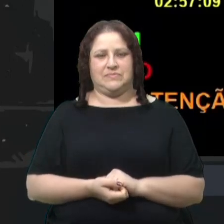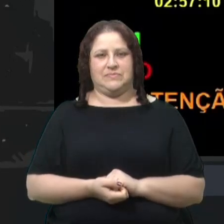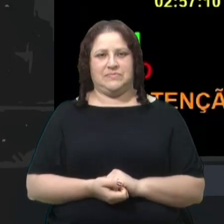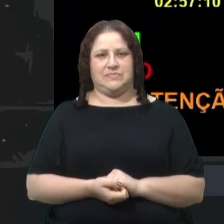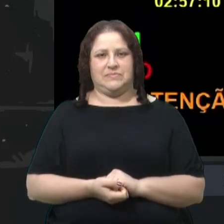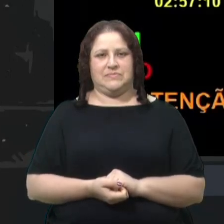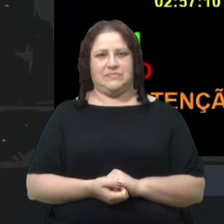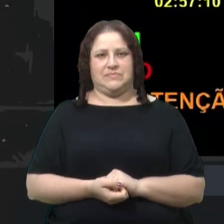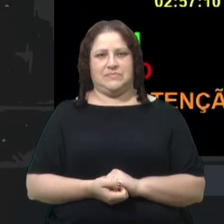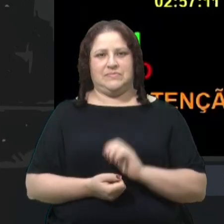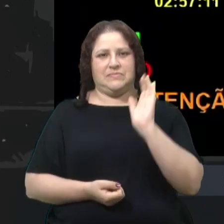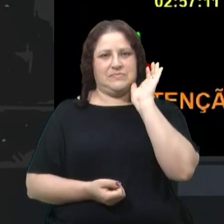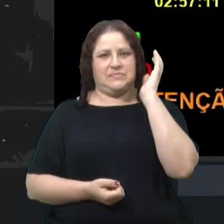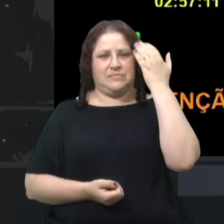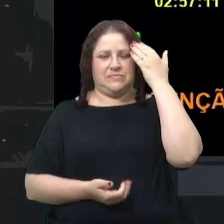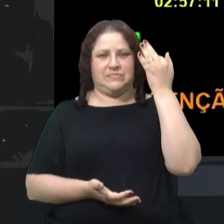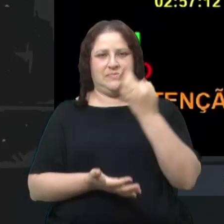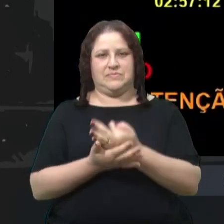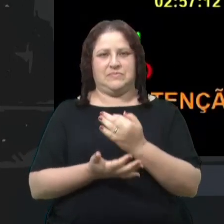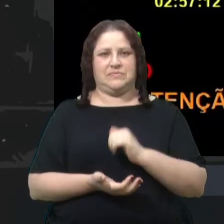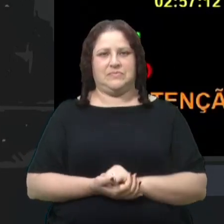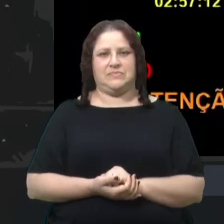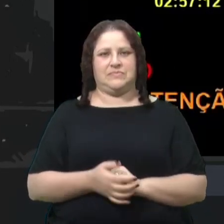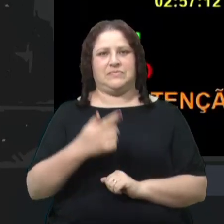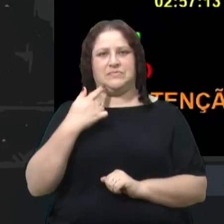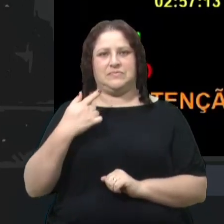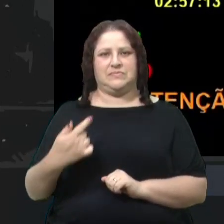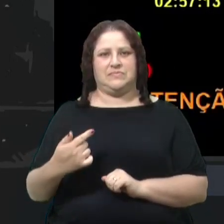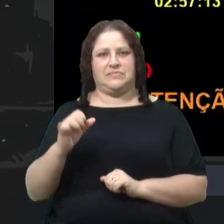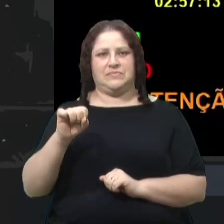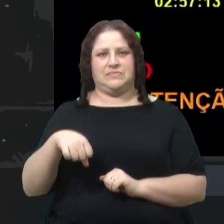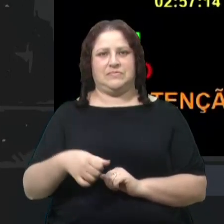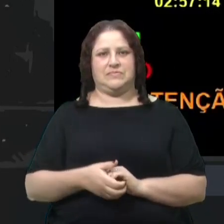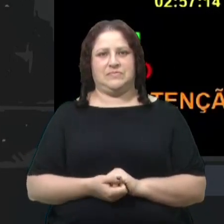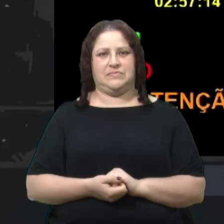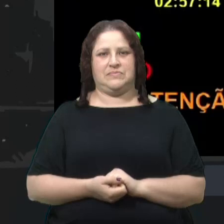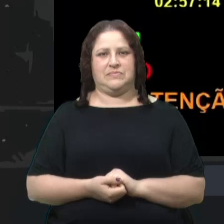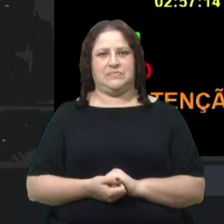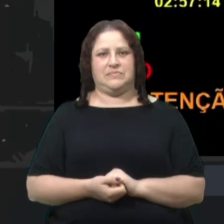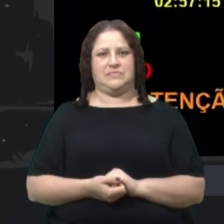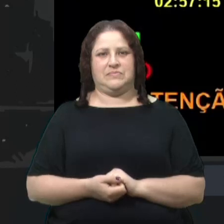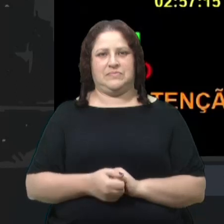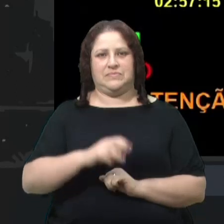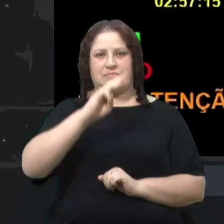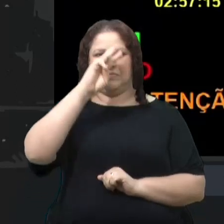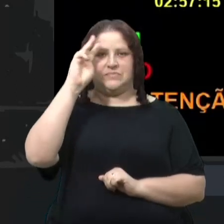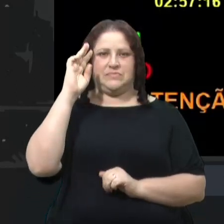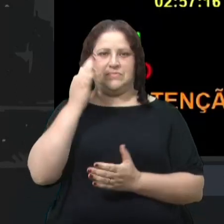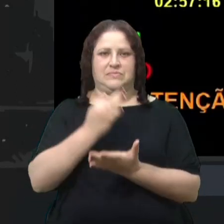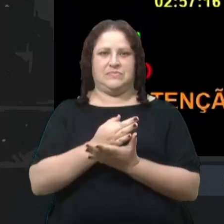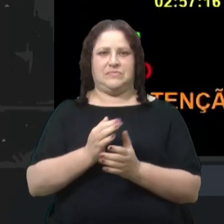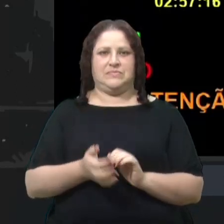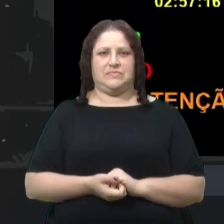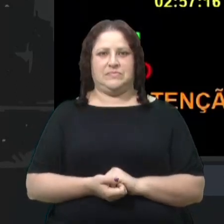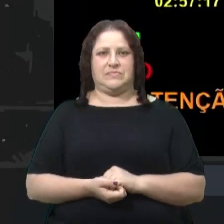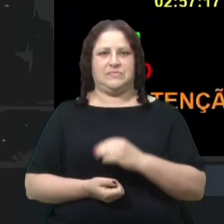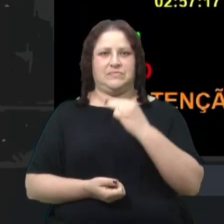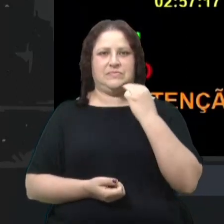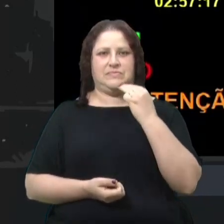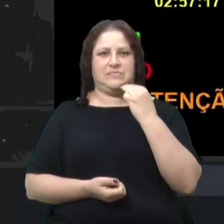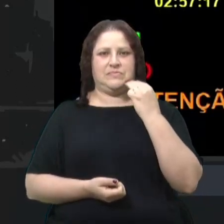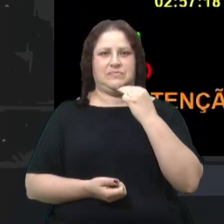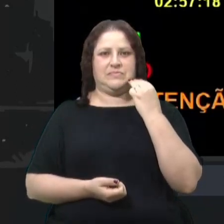ausente. Gladys Frisso. Sim. Juliano Valim ausente. Marisol Santos.